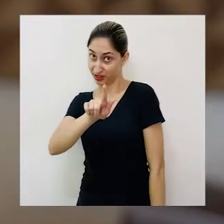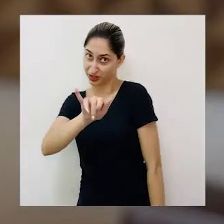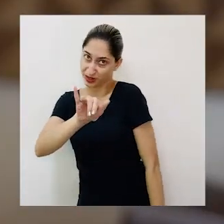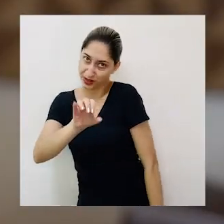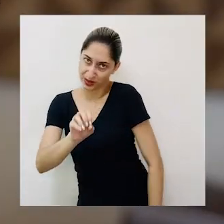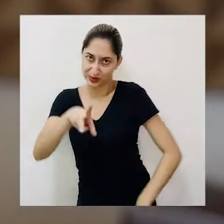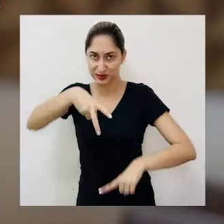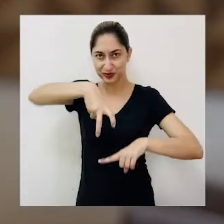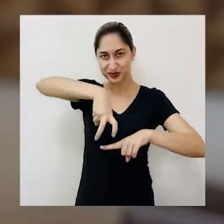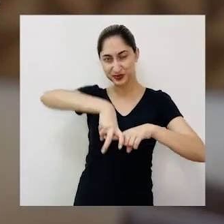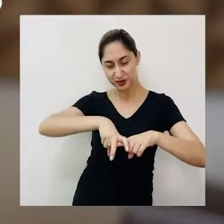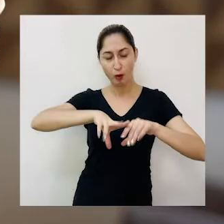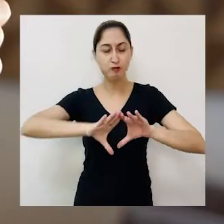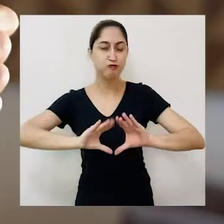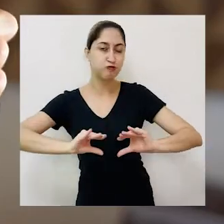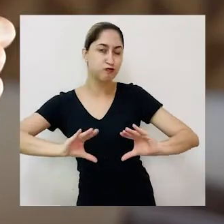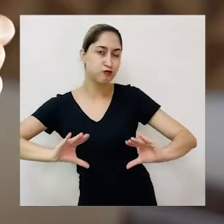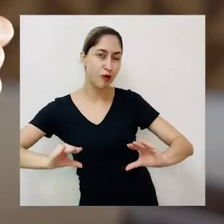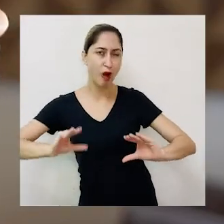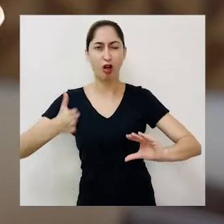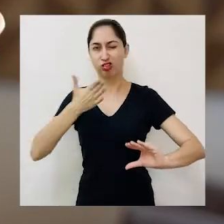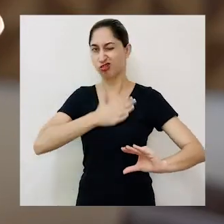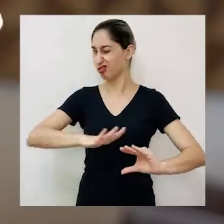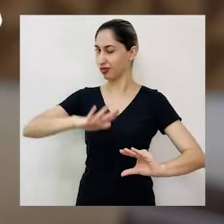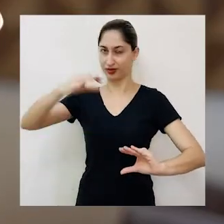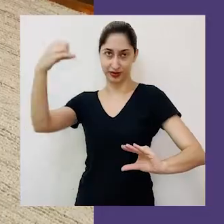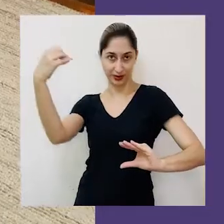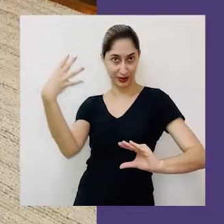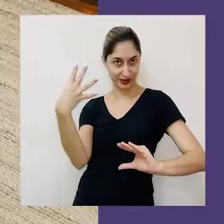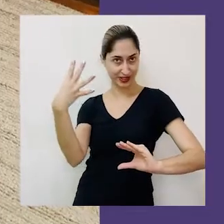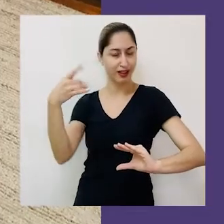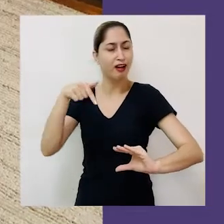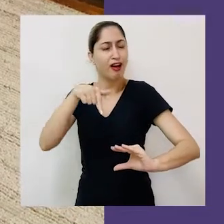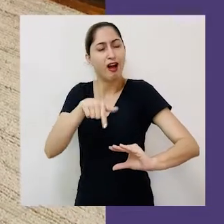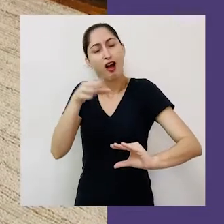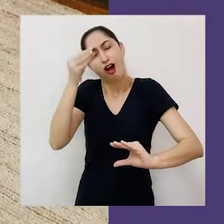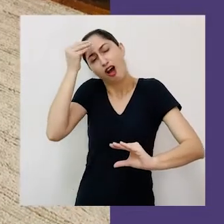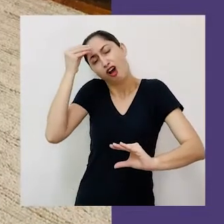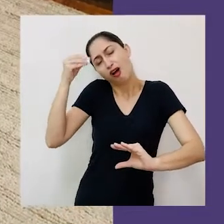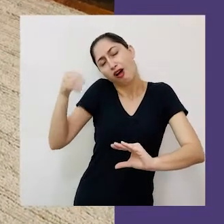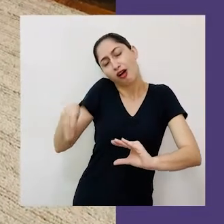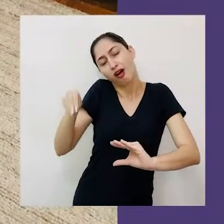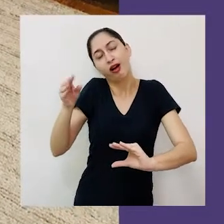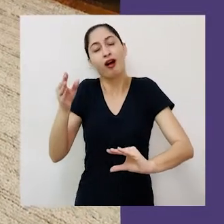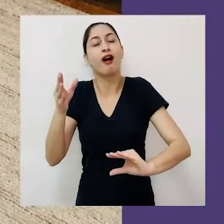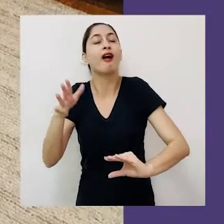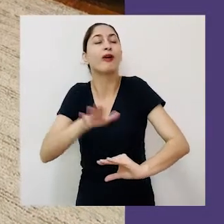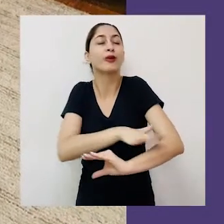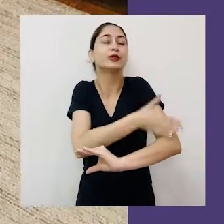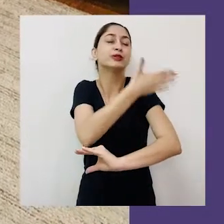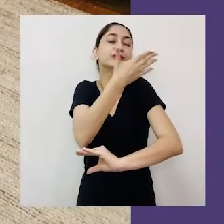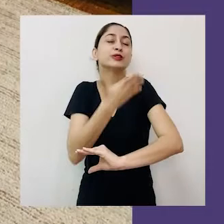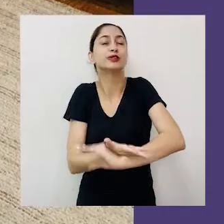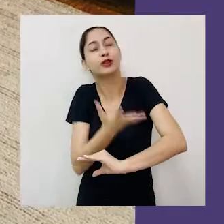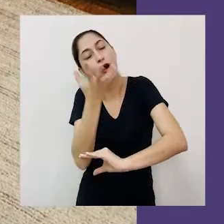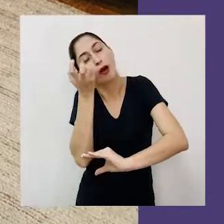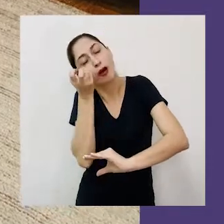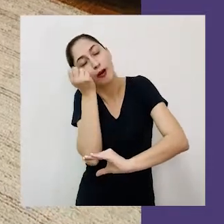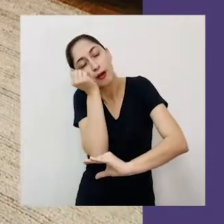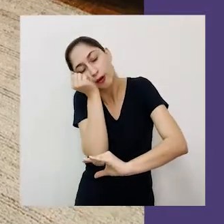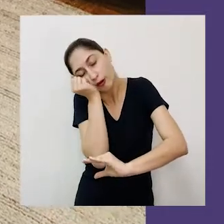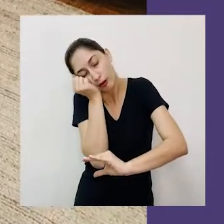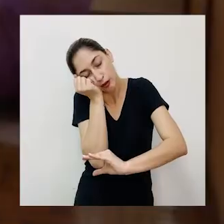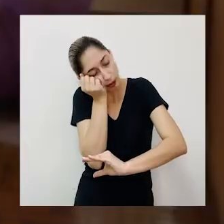não gosta muito de luz, pois tem o sono leve. Tão preguiçoso, passa o dia inteiro